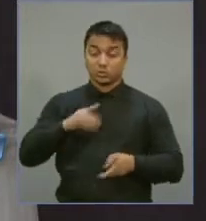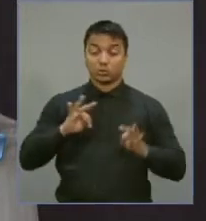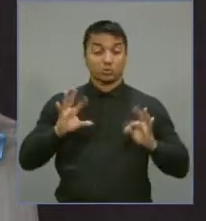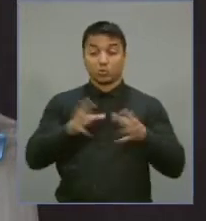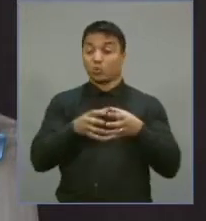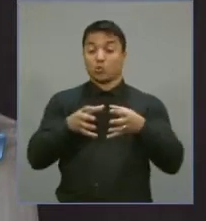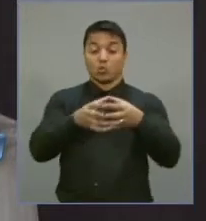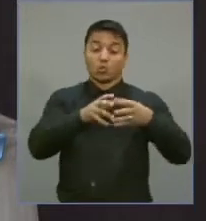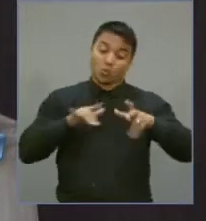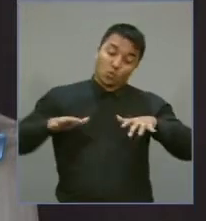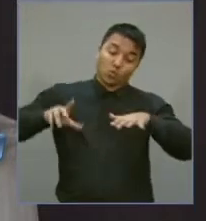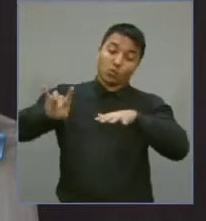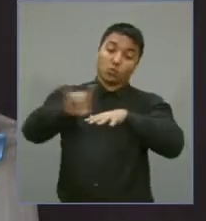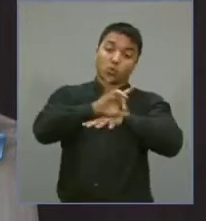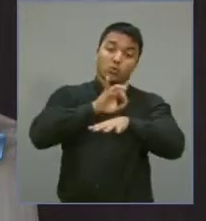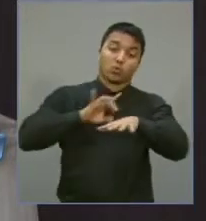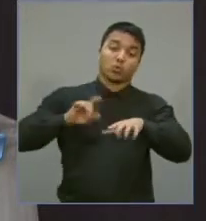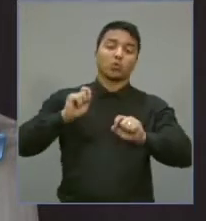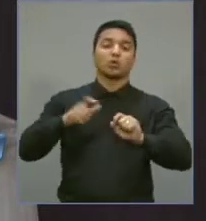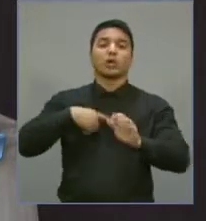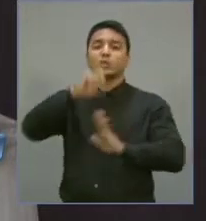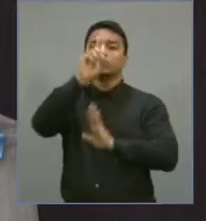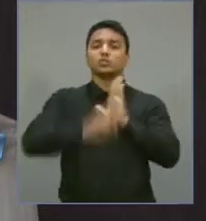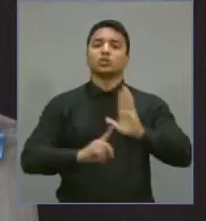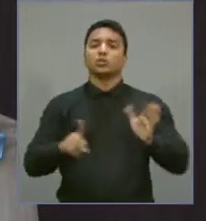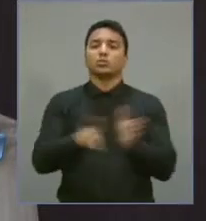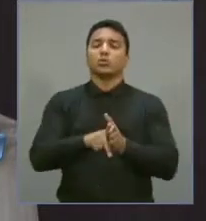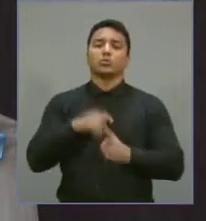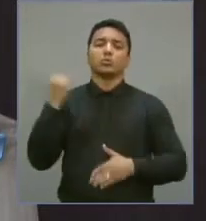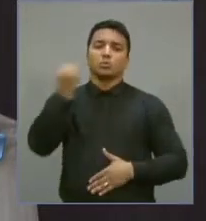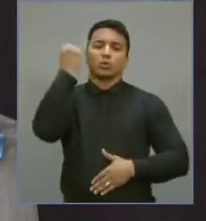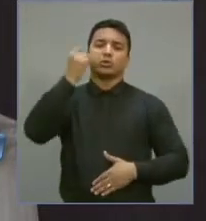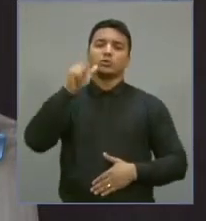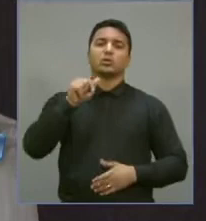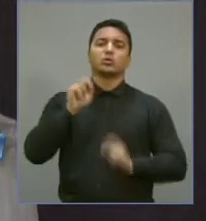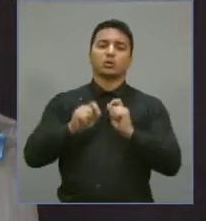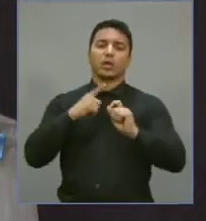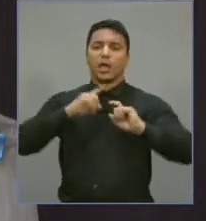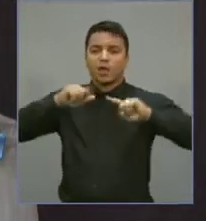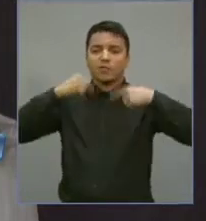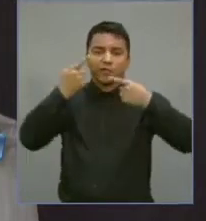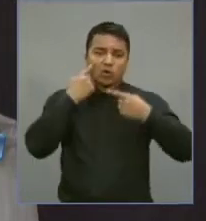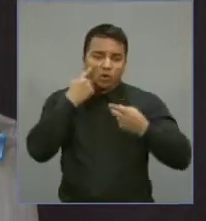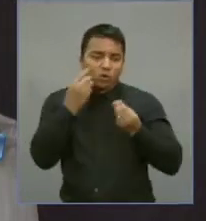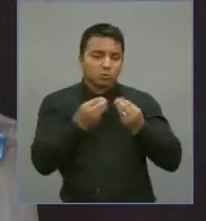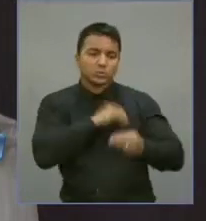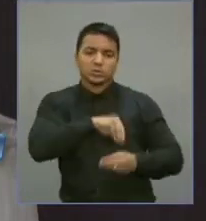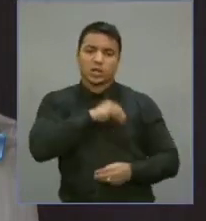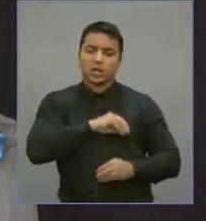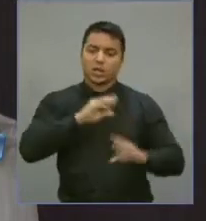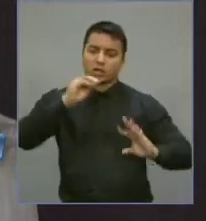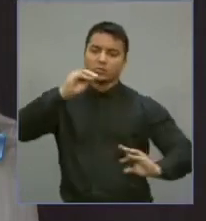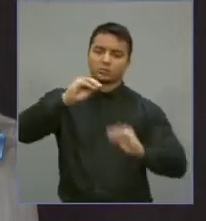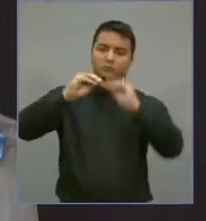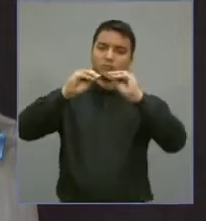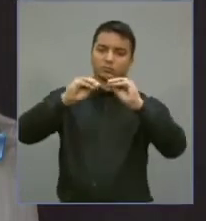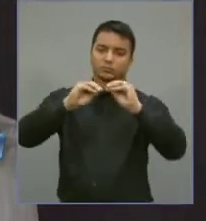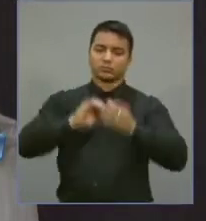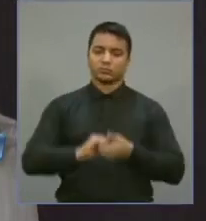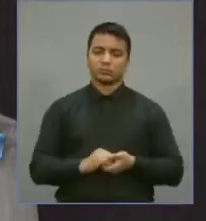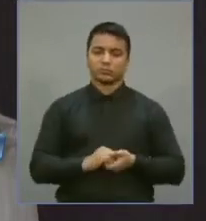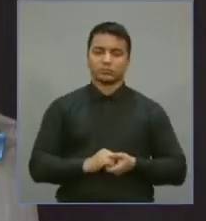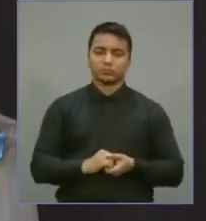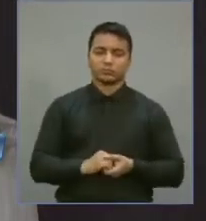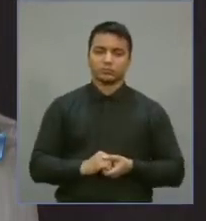diversas categorias, reivindicando o direito fundamental à revisão da sua remuneração.